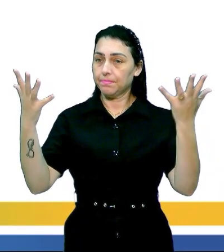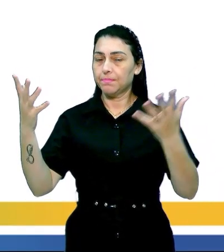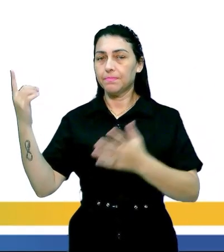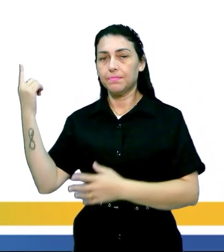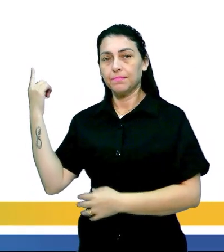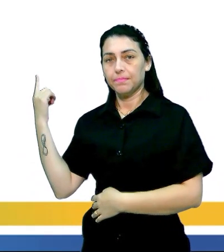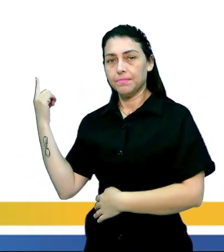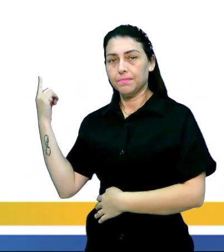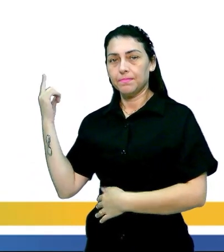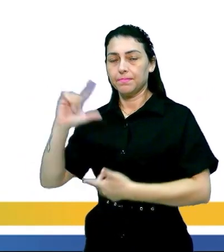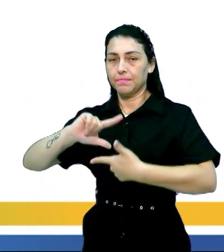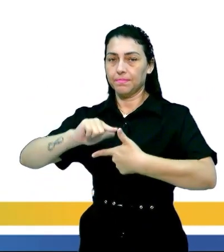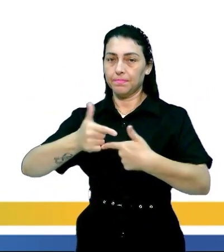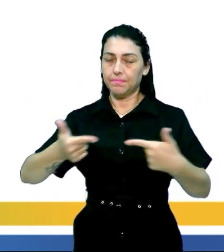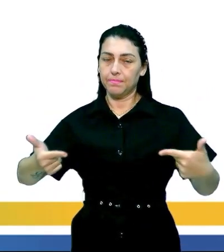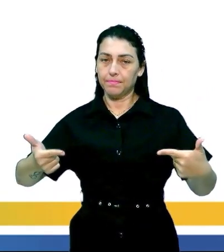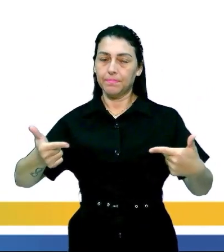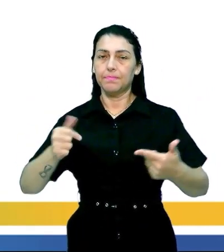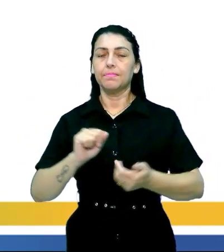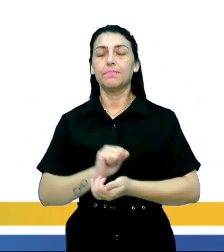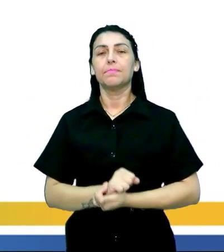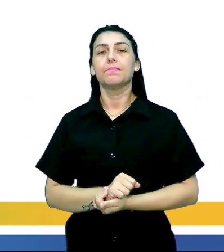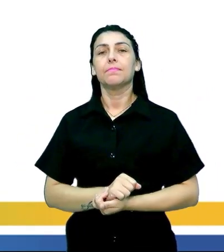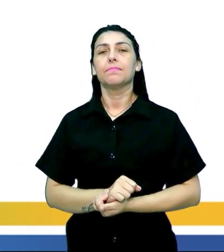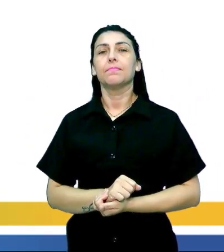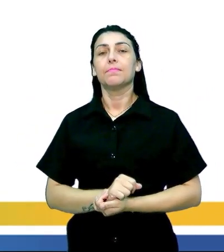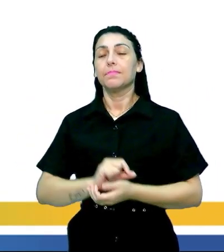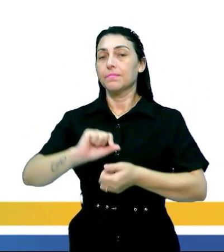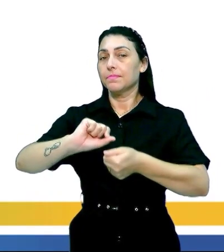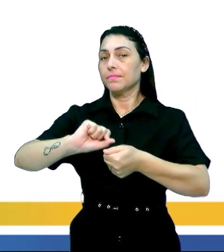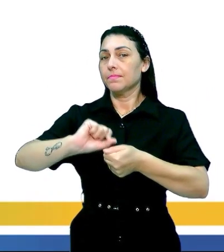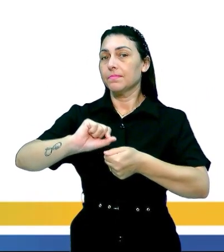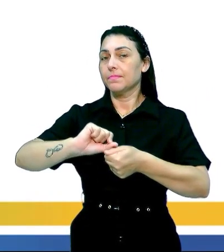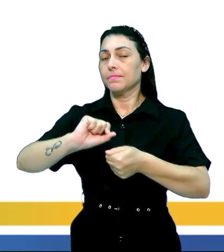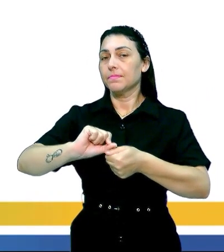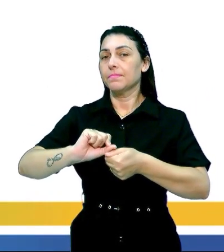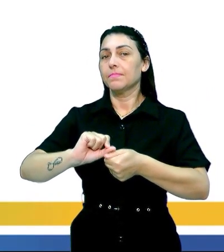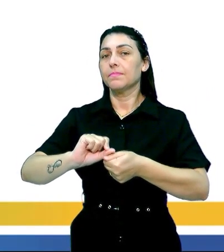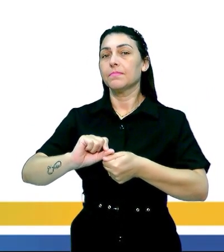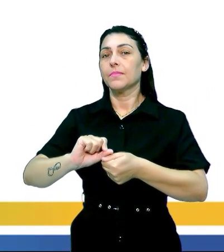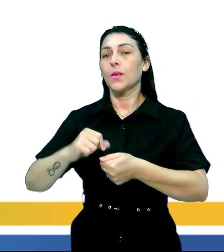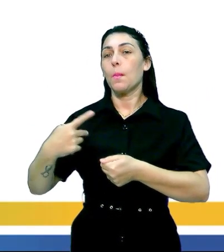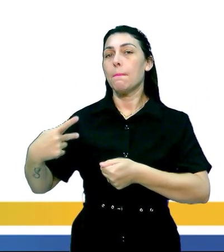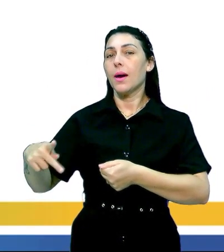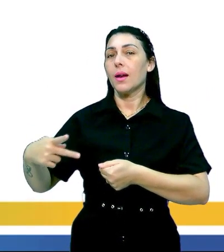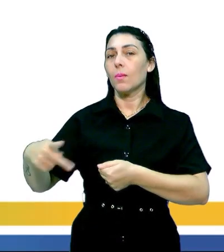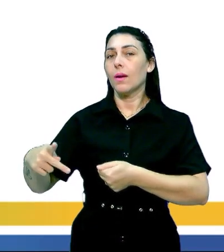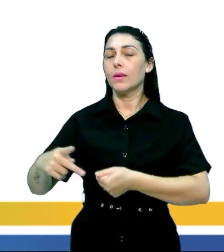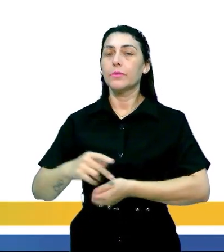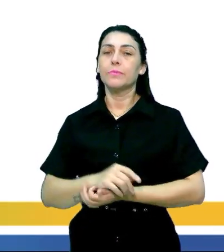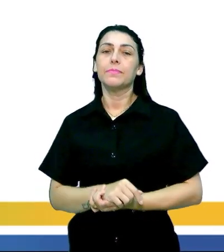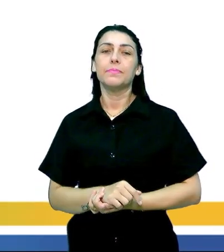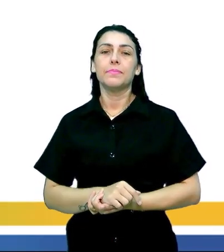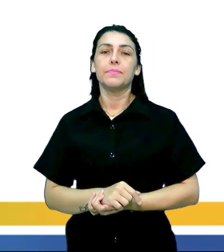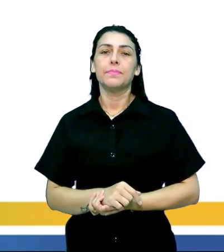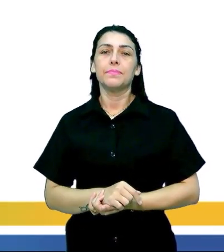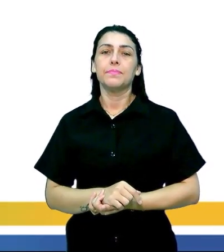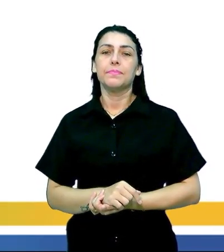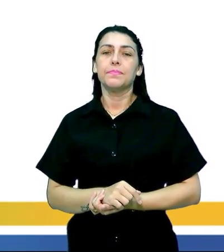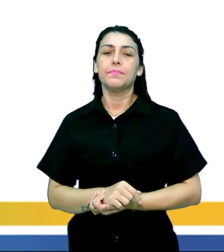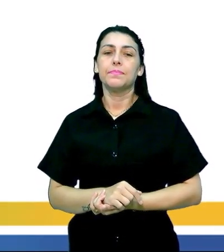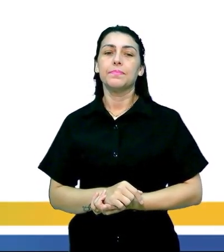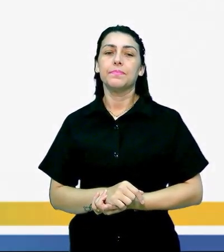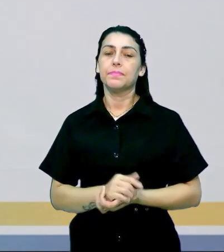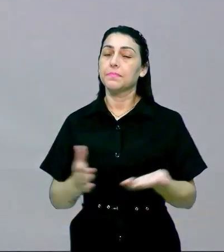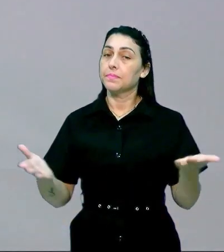nessa tradicional tourada da vinte ela é realizada né lá na no Paraguai tá galera e